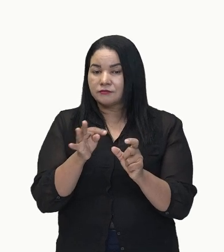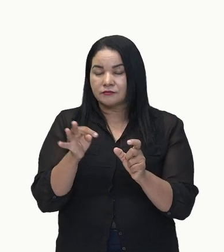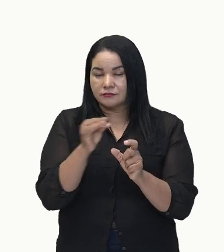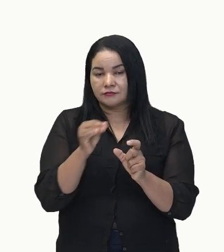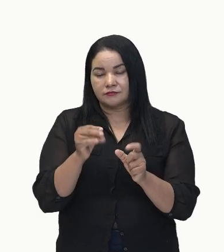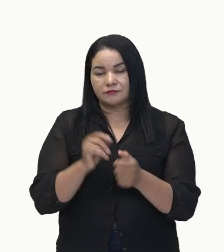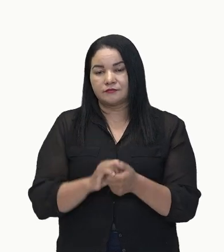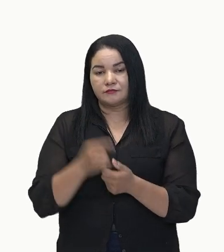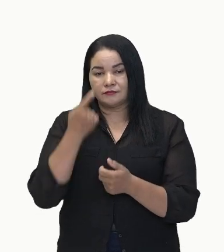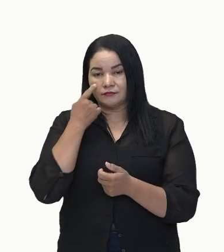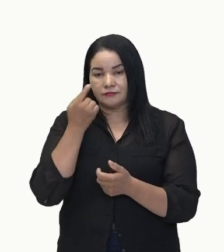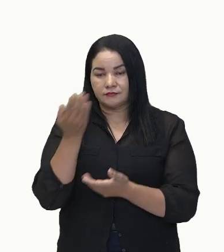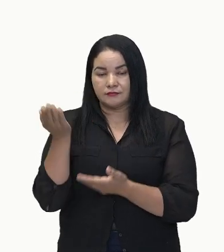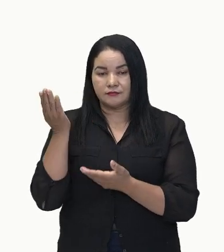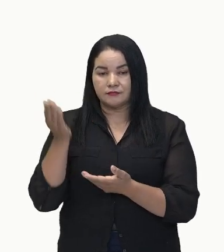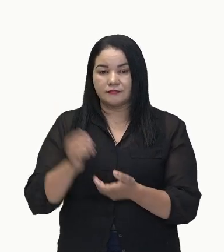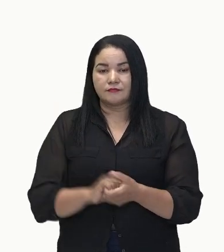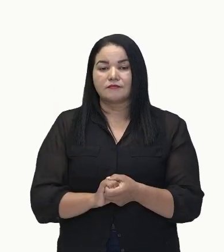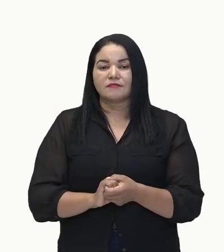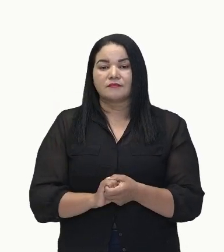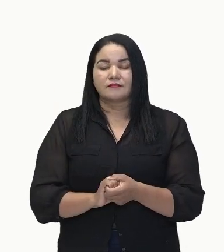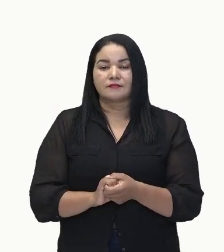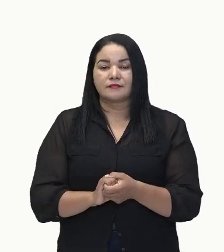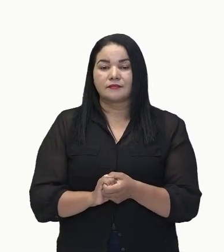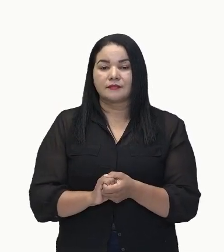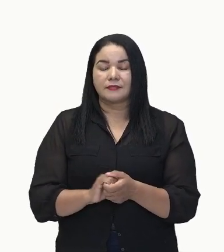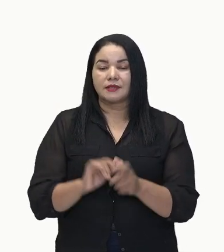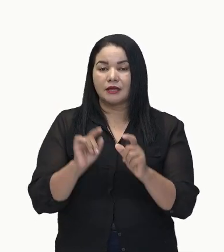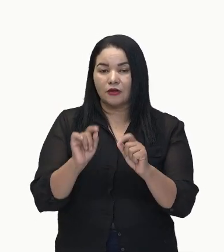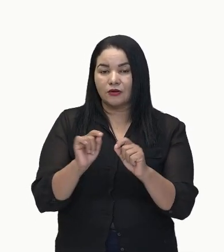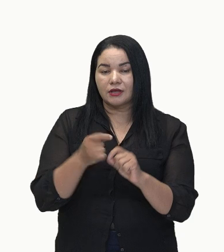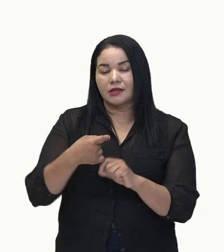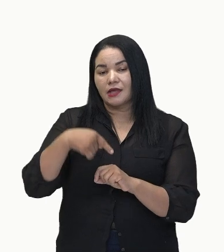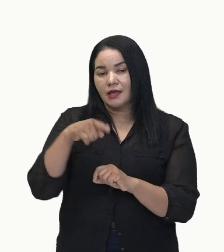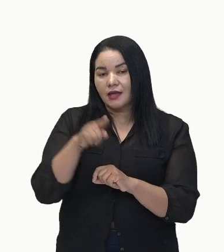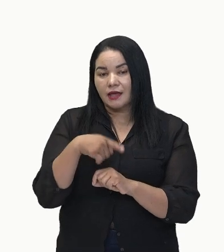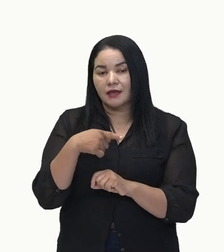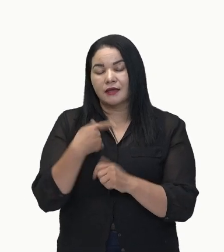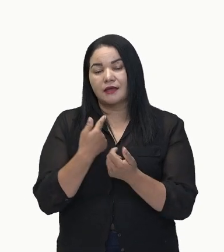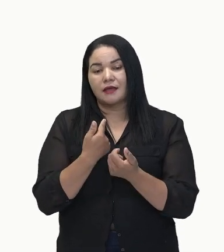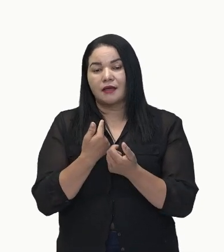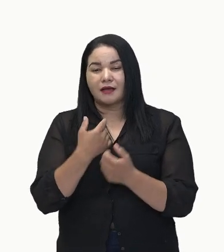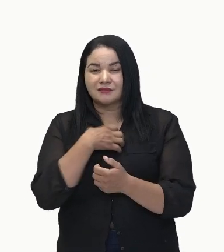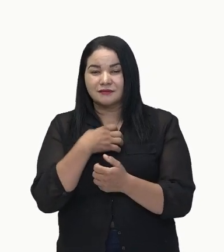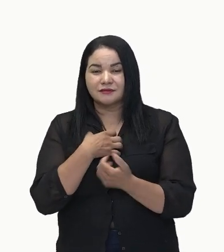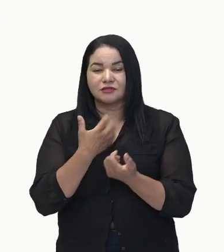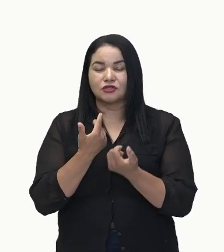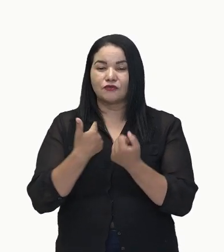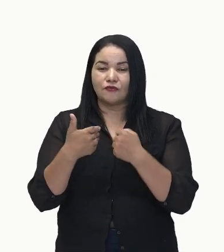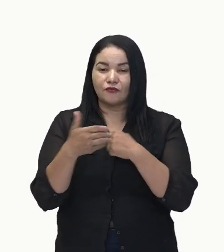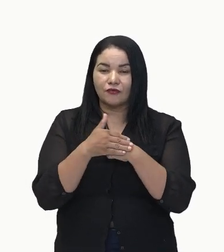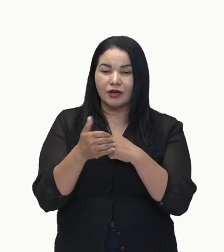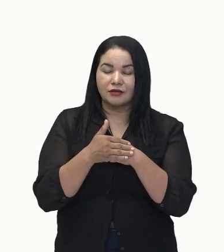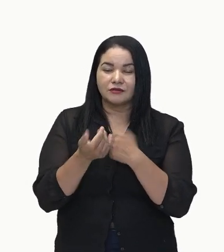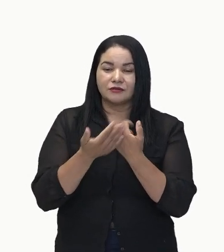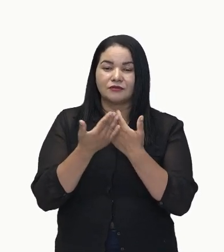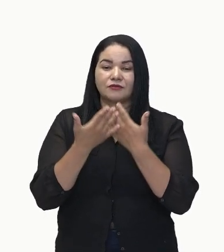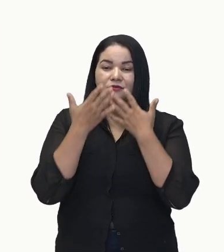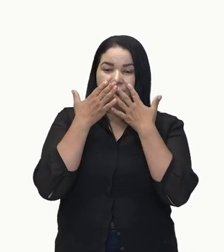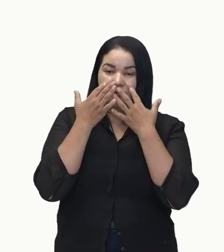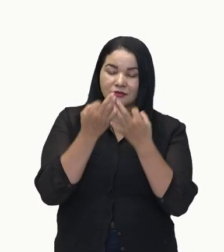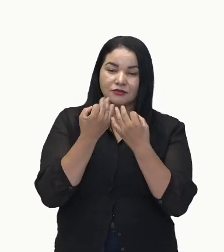Que ele é sensível, é carinhoso, é atencioso e é sincero. Tudo